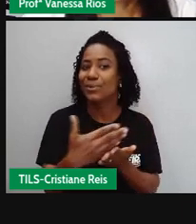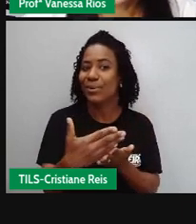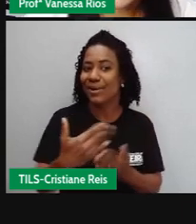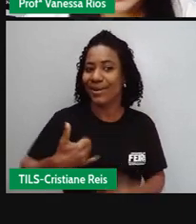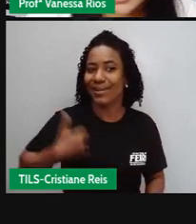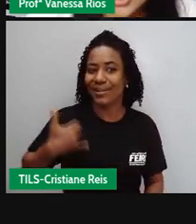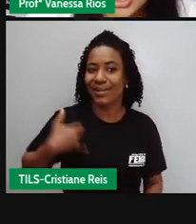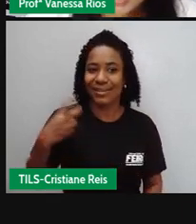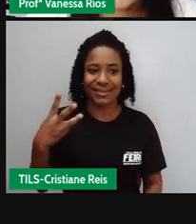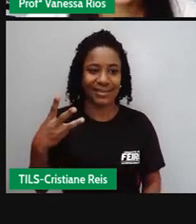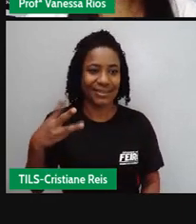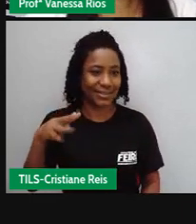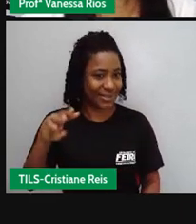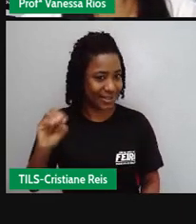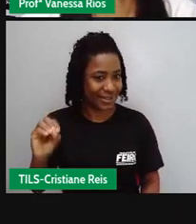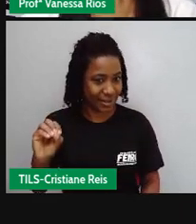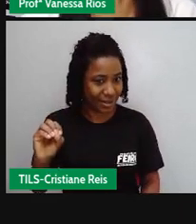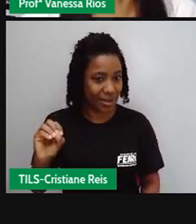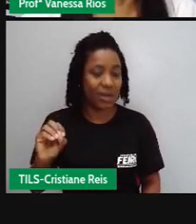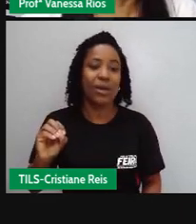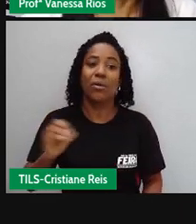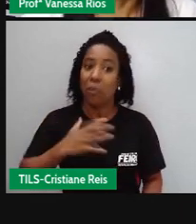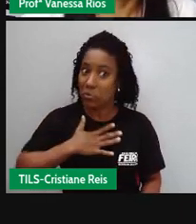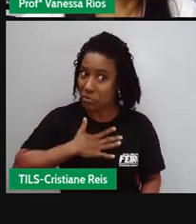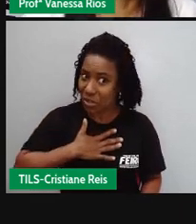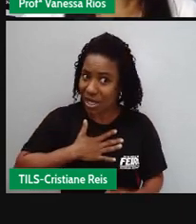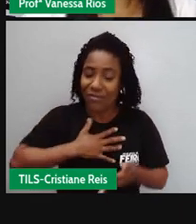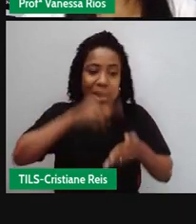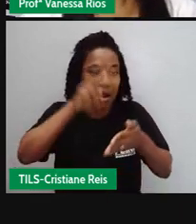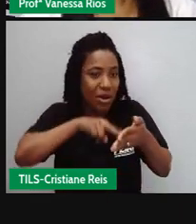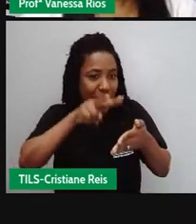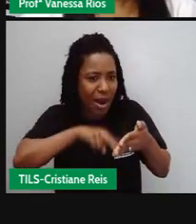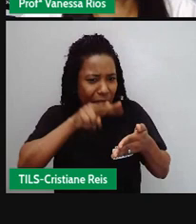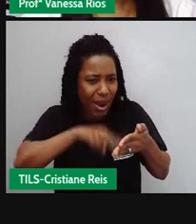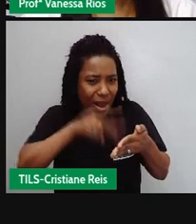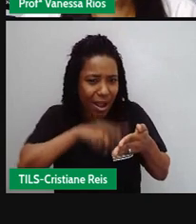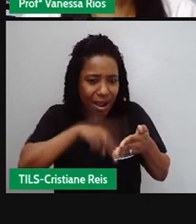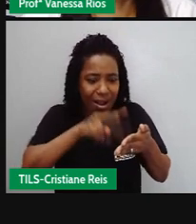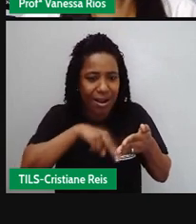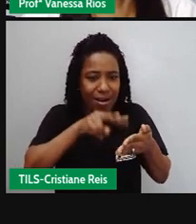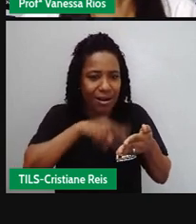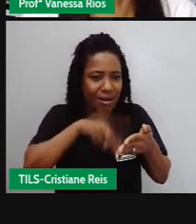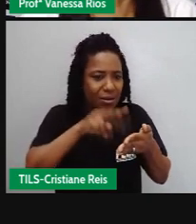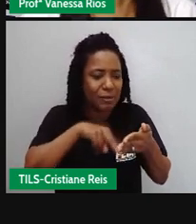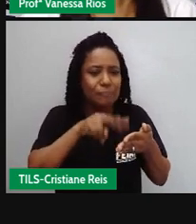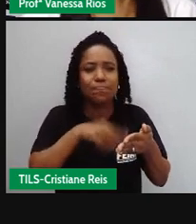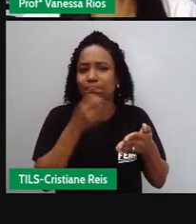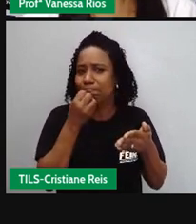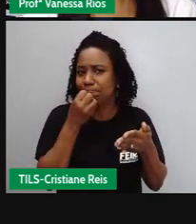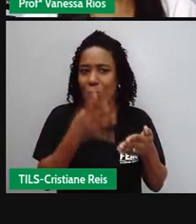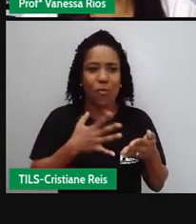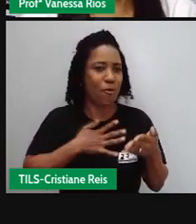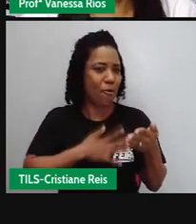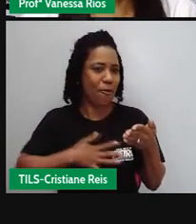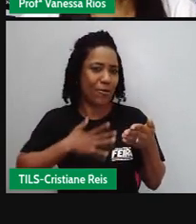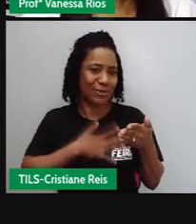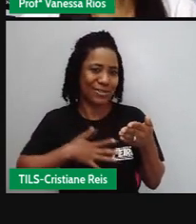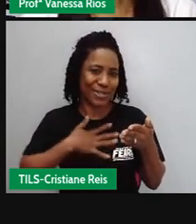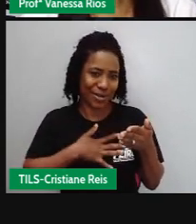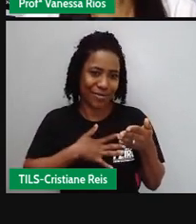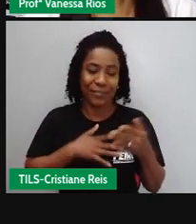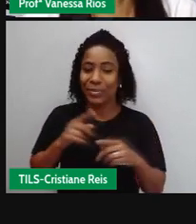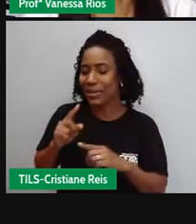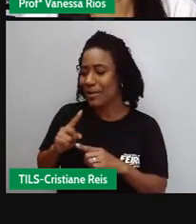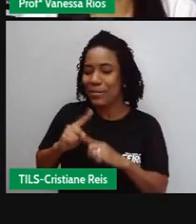um leitor ativo, diz que lia muito, até pelo fato de ser filho de escritor. Então, sempre, desde pequeno,